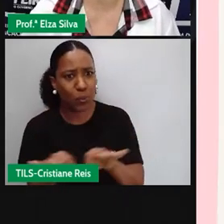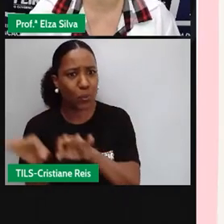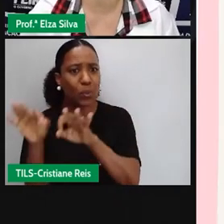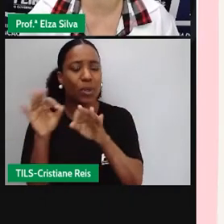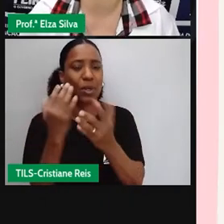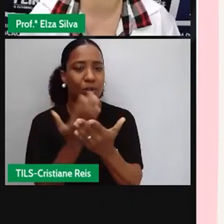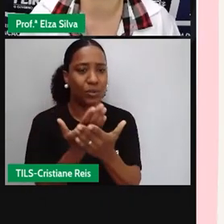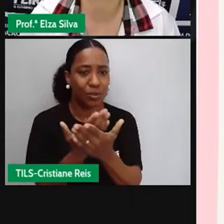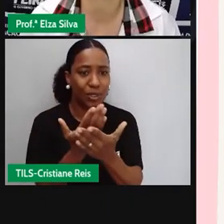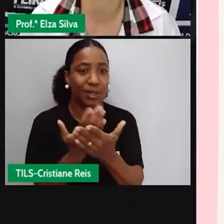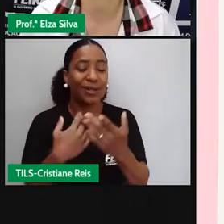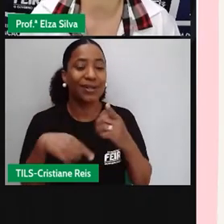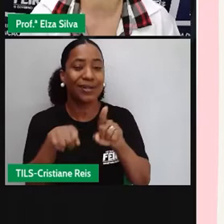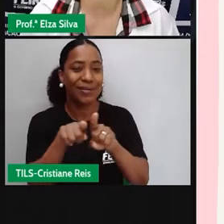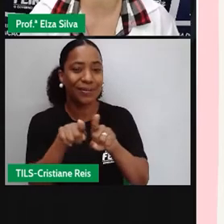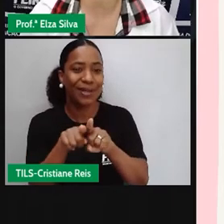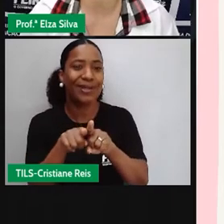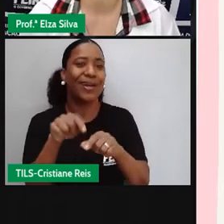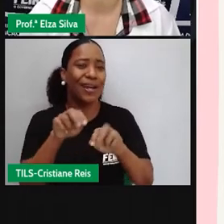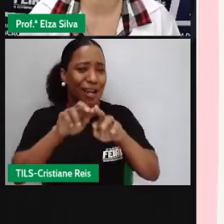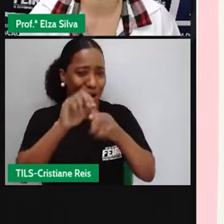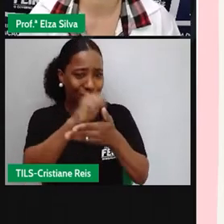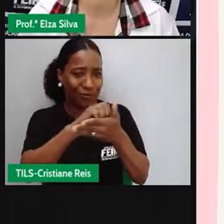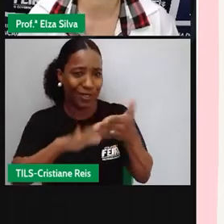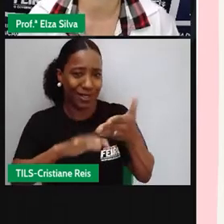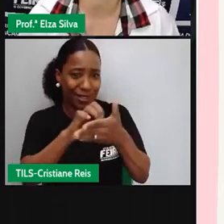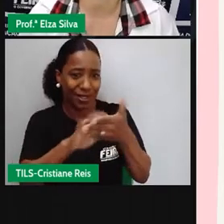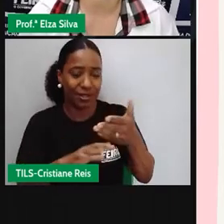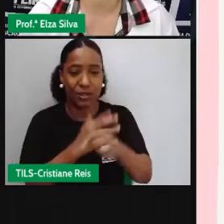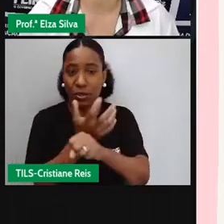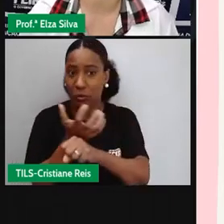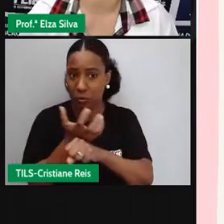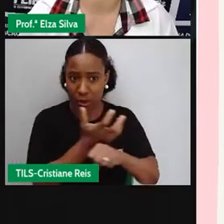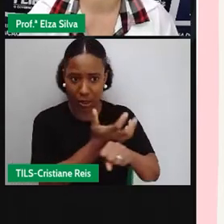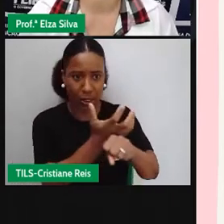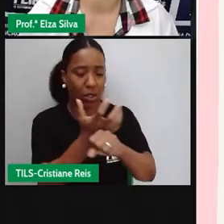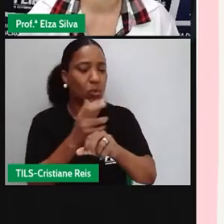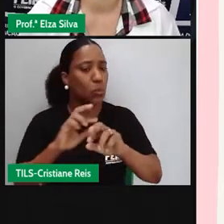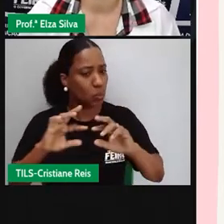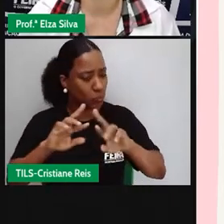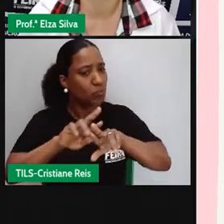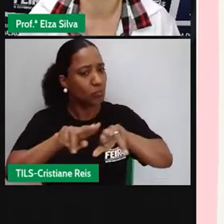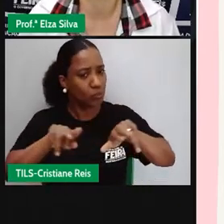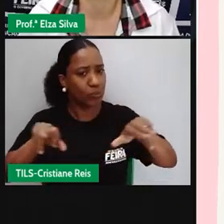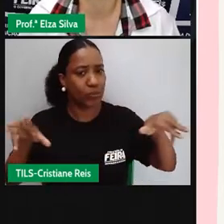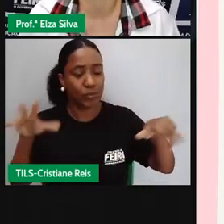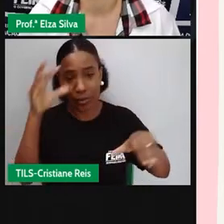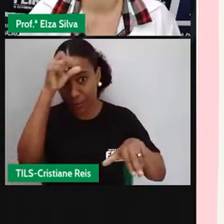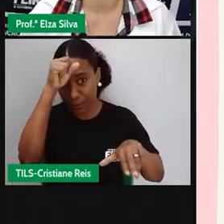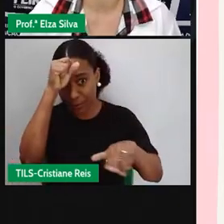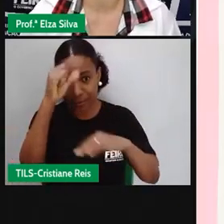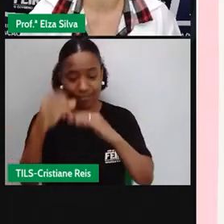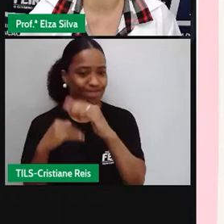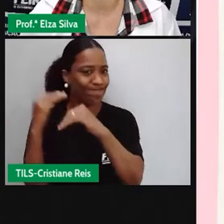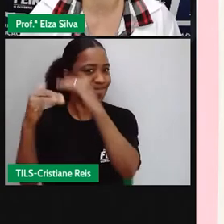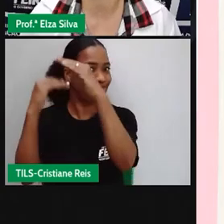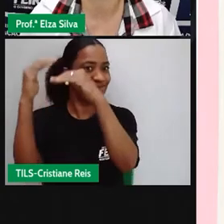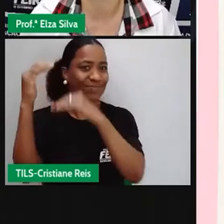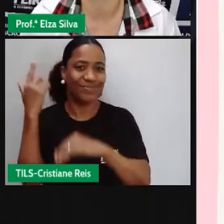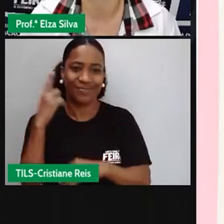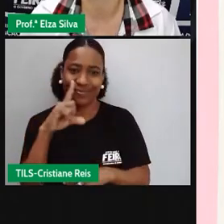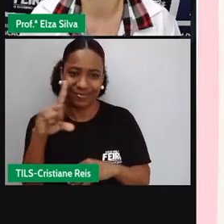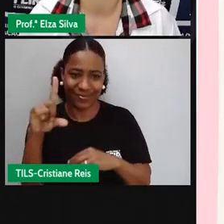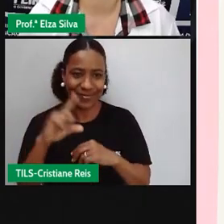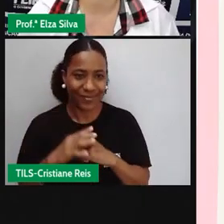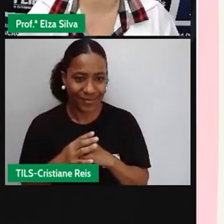as tarefas da escola de todas as disciplinas, é importante para aprender. Lembrem-se de que todas